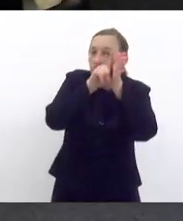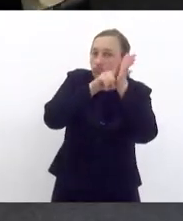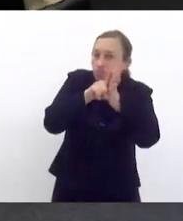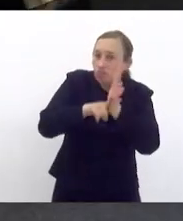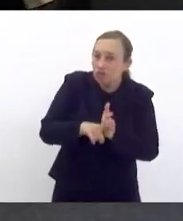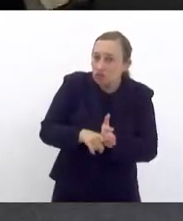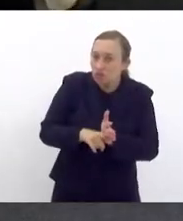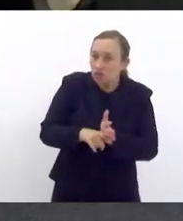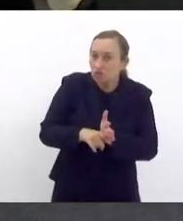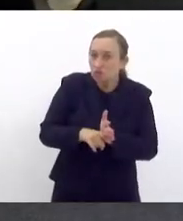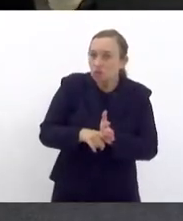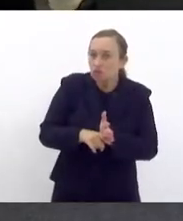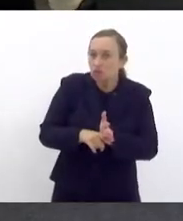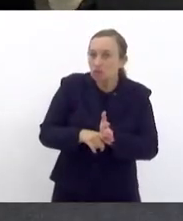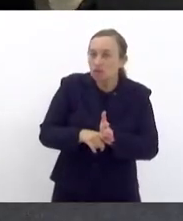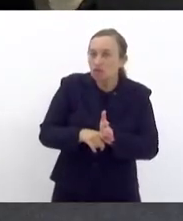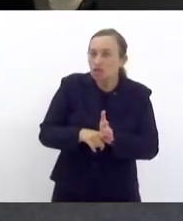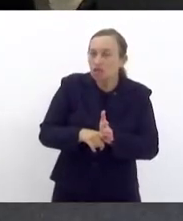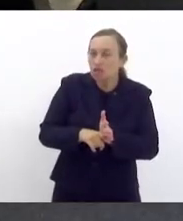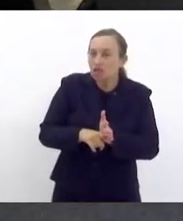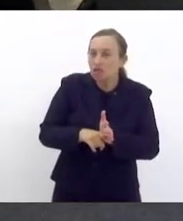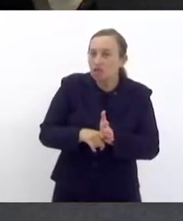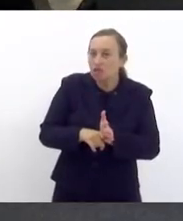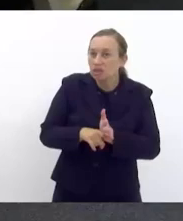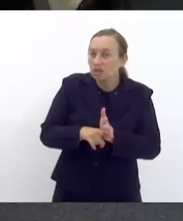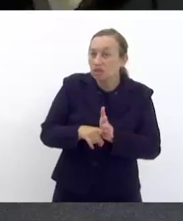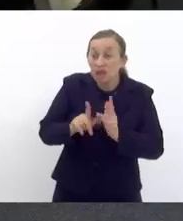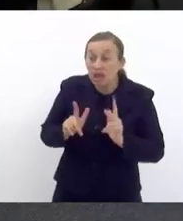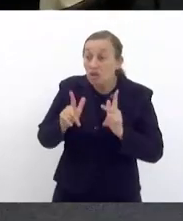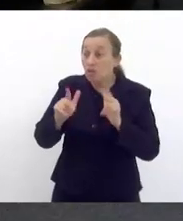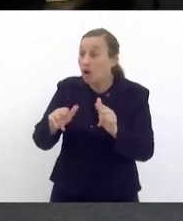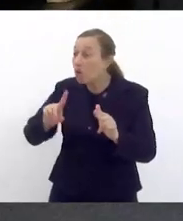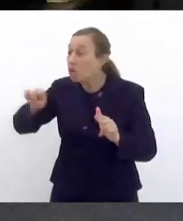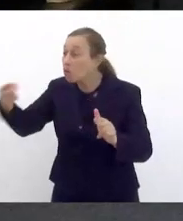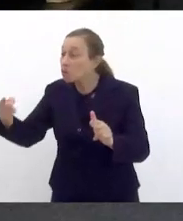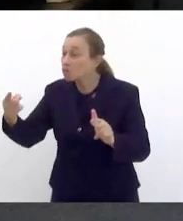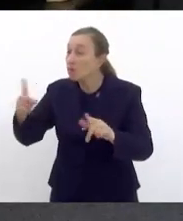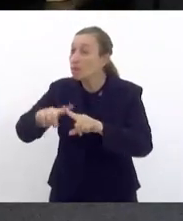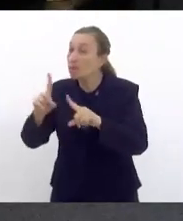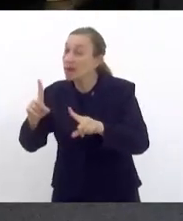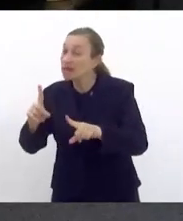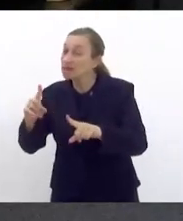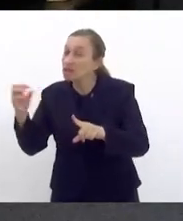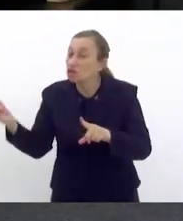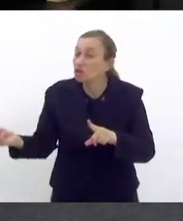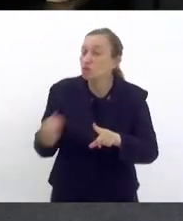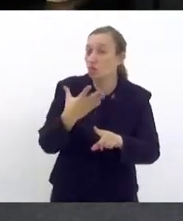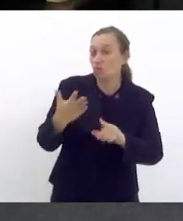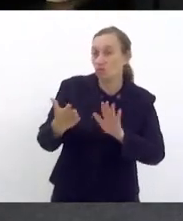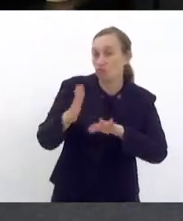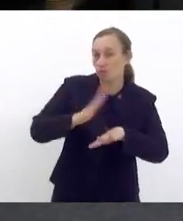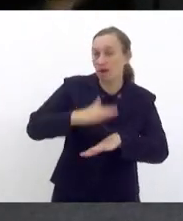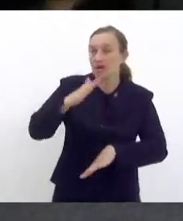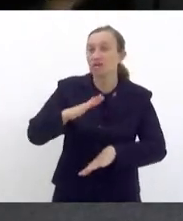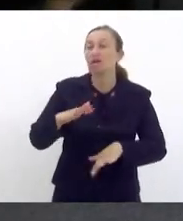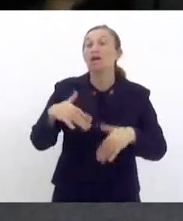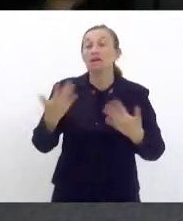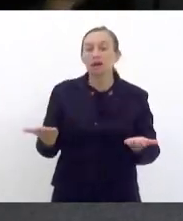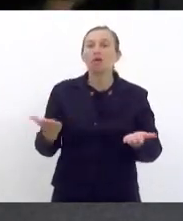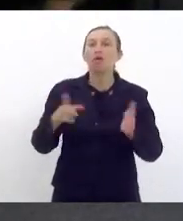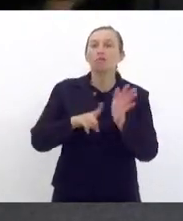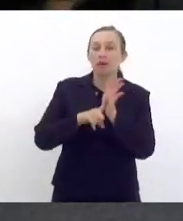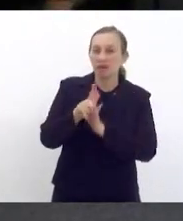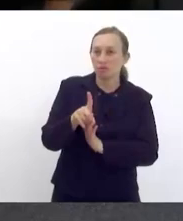que atende a mesma coisa, mas, por exemplo, é mais moderno, é mais atual. Então, a minha pergunta, vossa